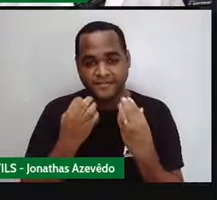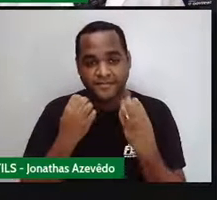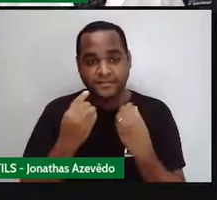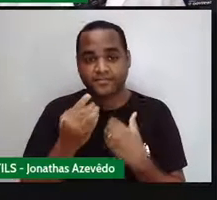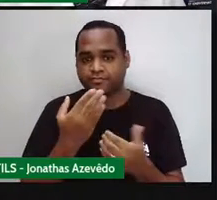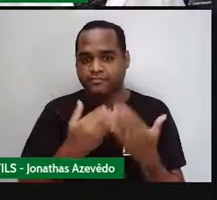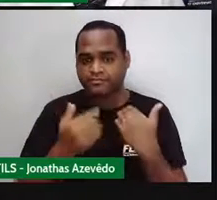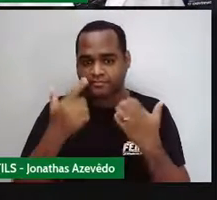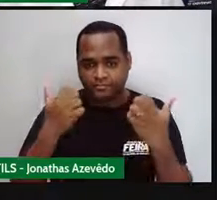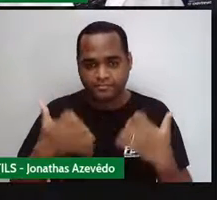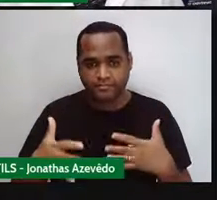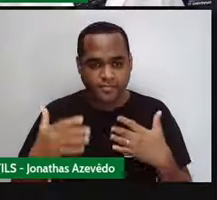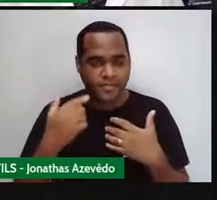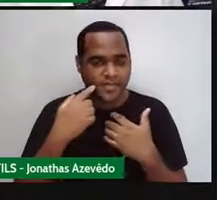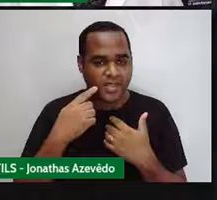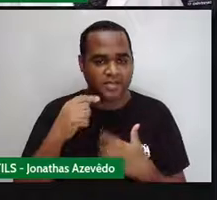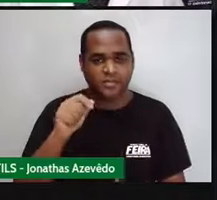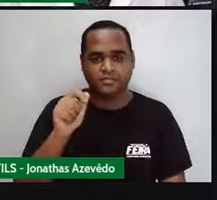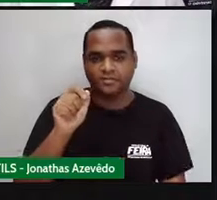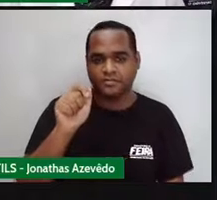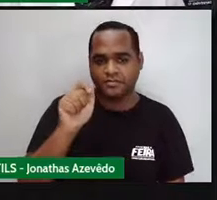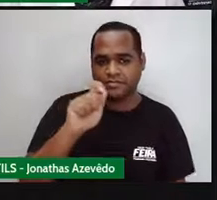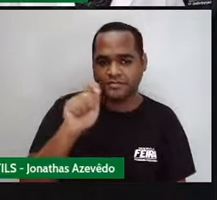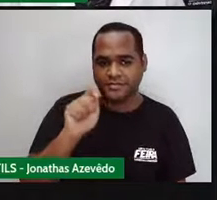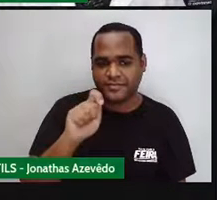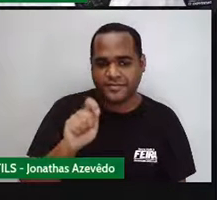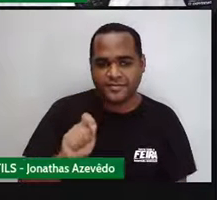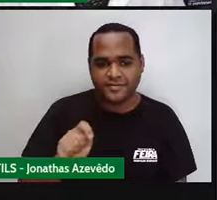fazer assim, ó. Vamos rabiscar aqui